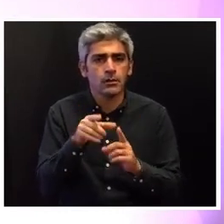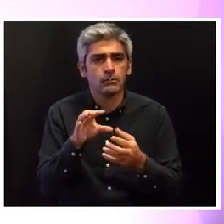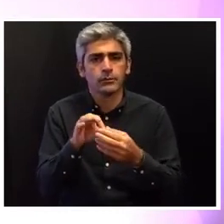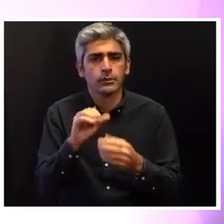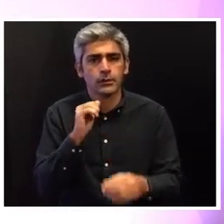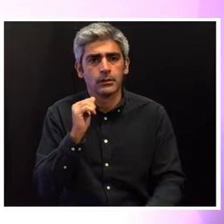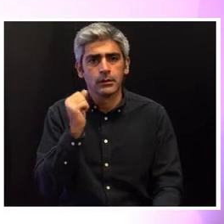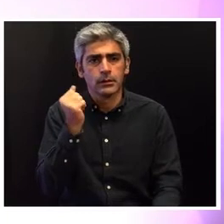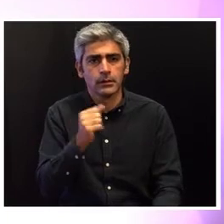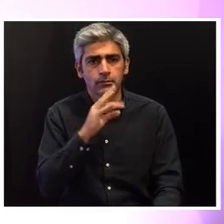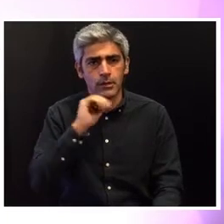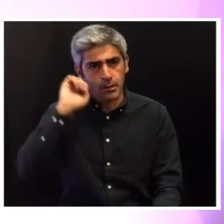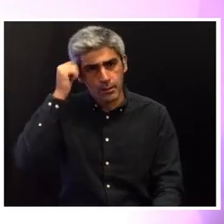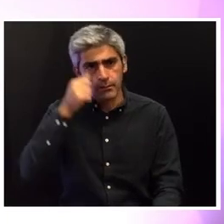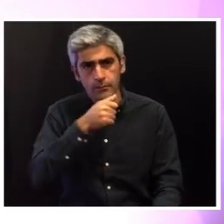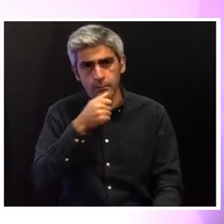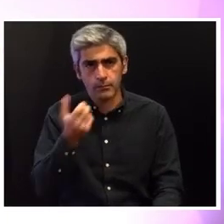de que a mãe é vítima.